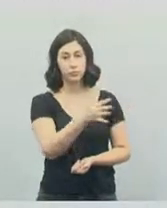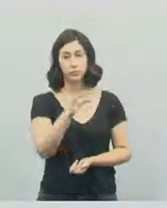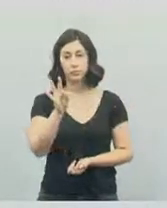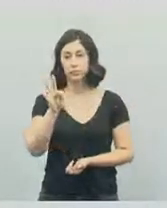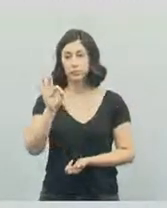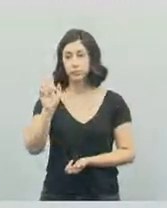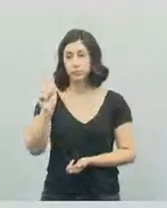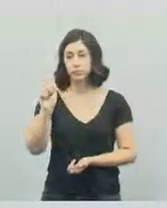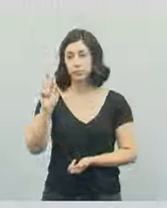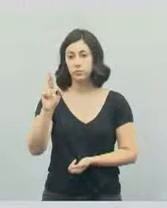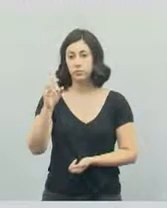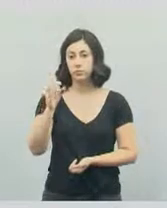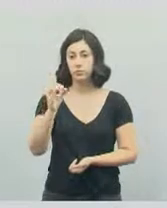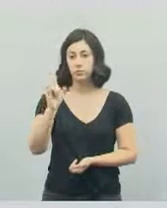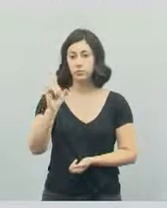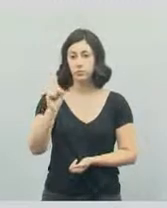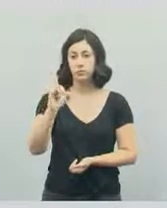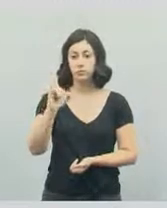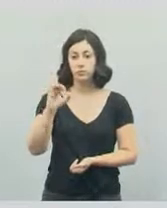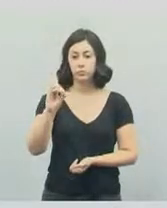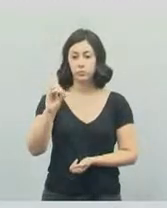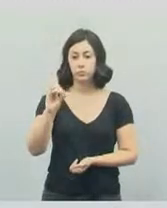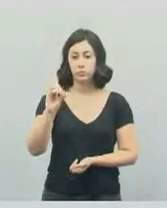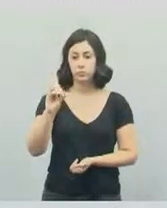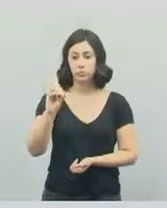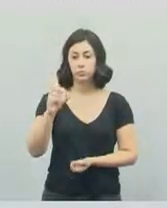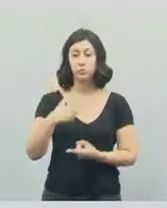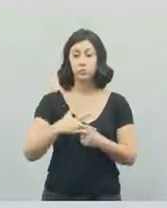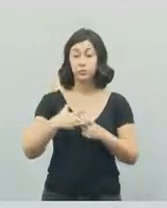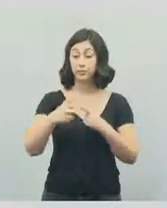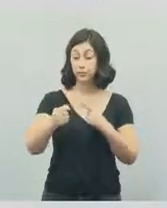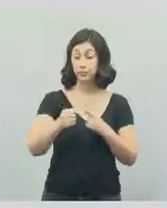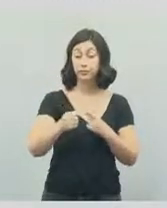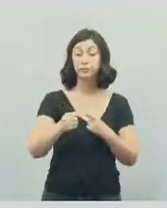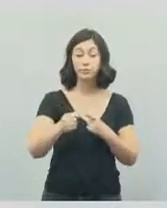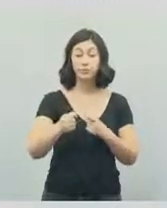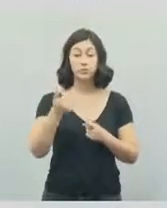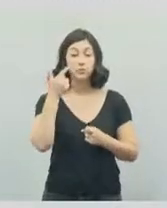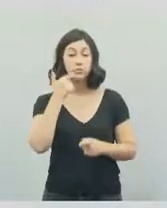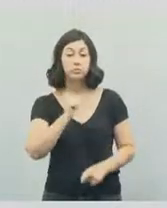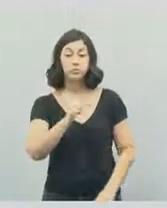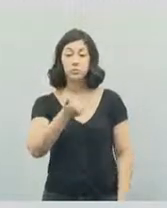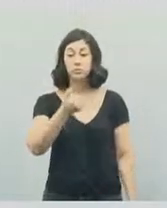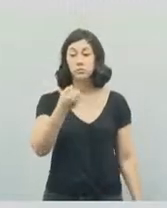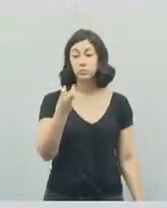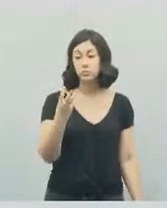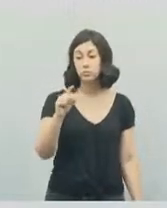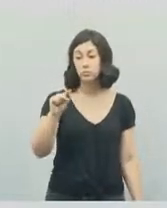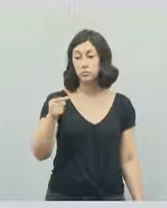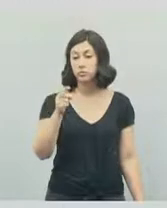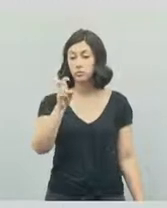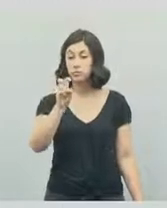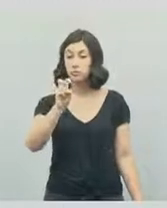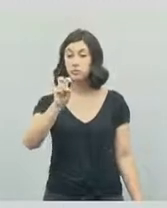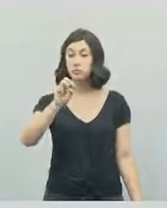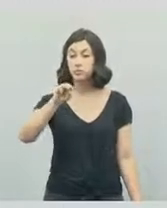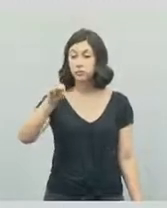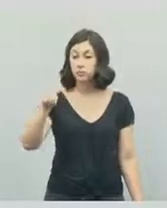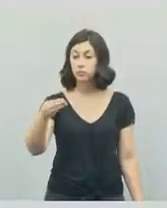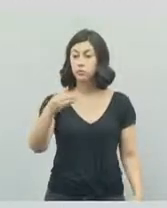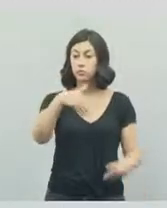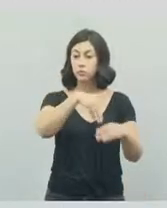Gomes de Freitas, eleito com 13,5 milhões de